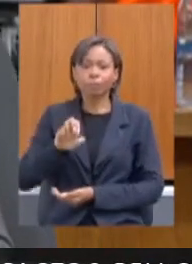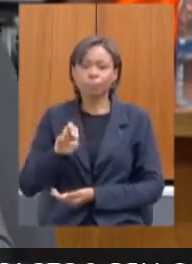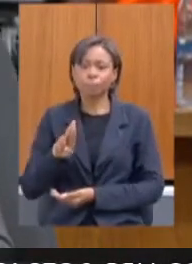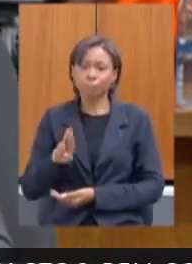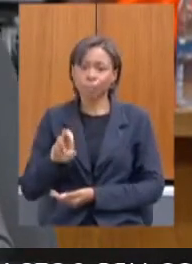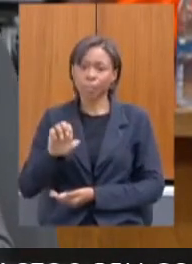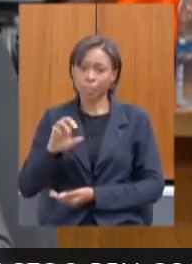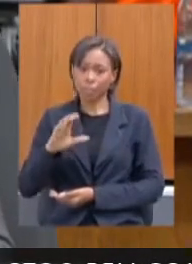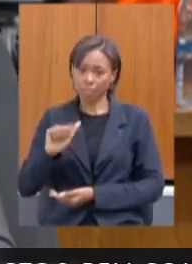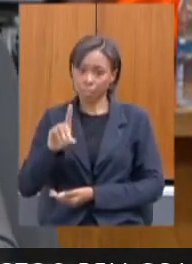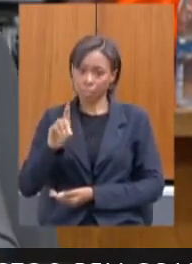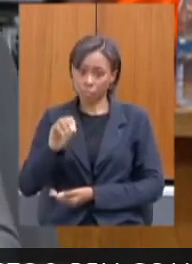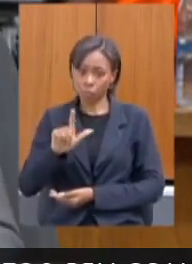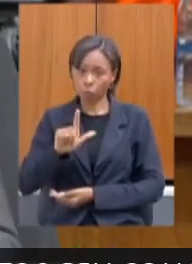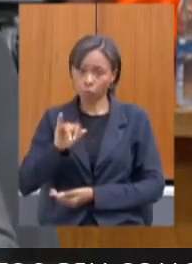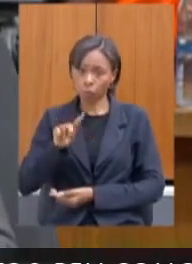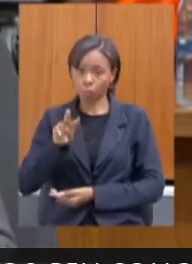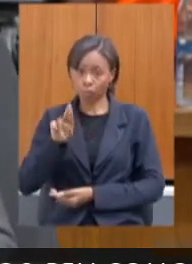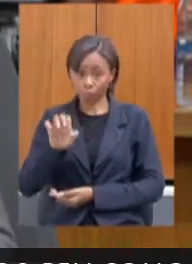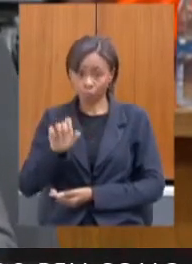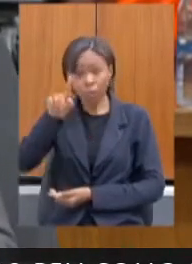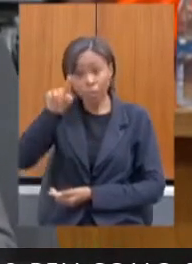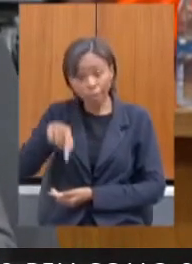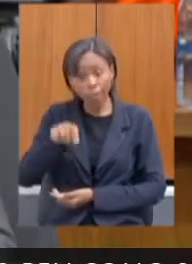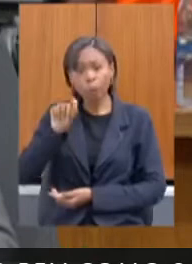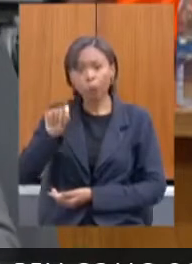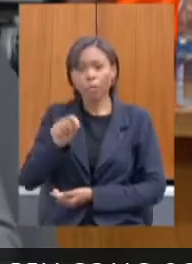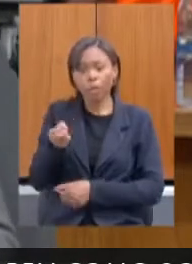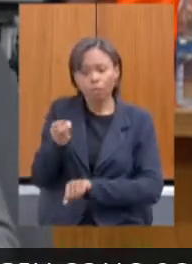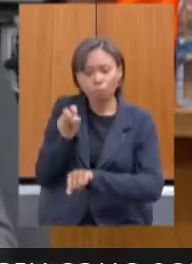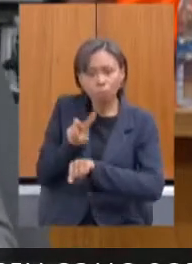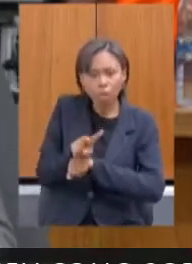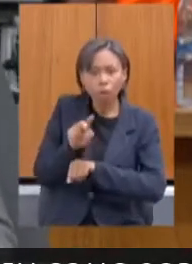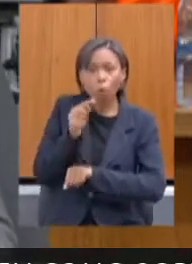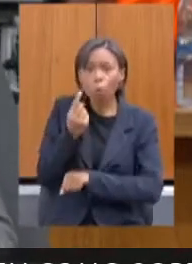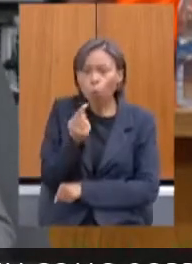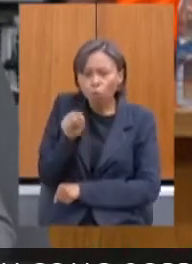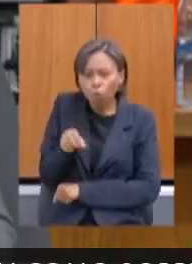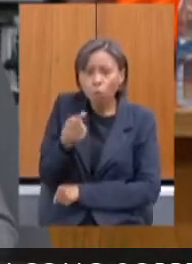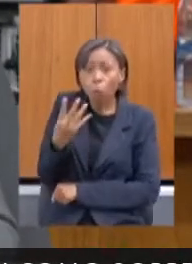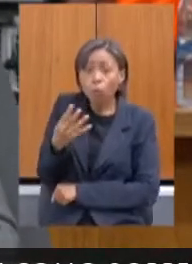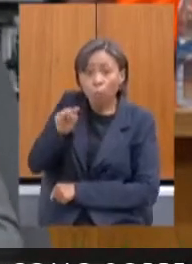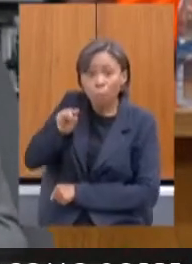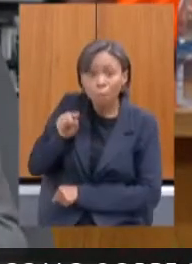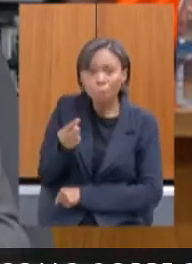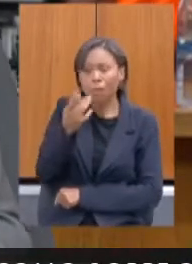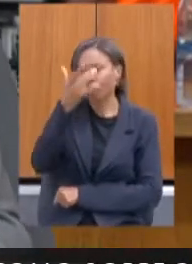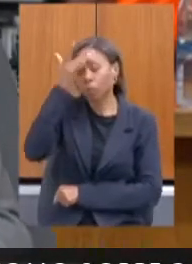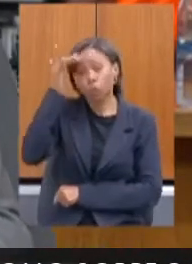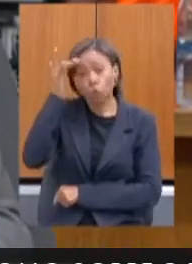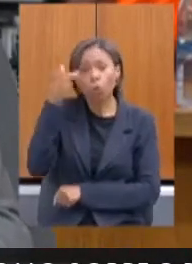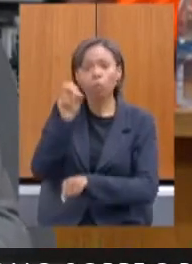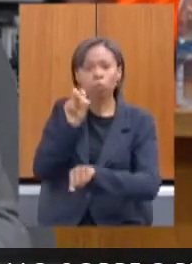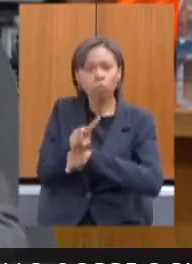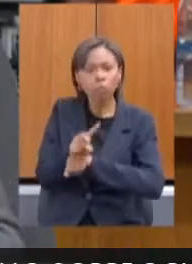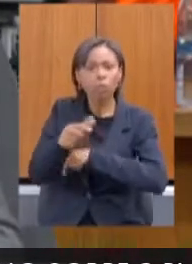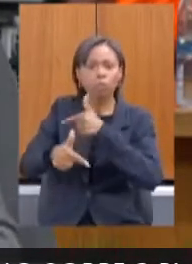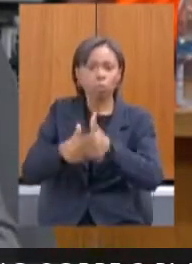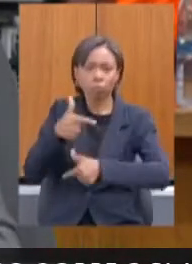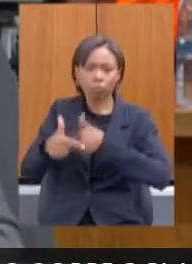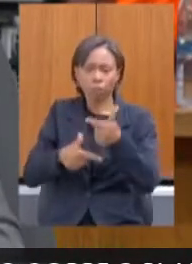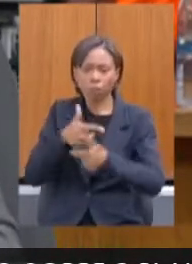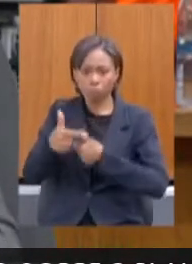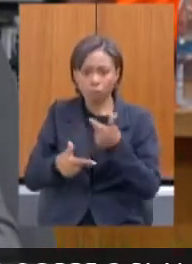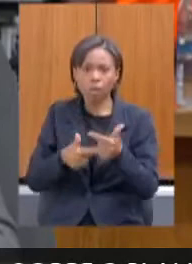empregos diretos e indiretos, foi 1,4 mil empregos gerados, ou seja, a gente tem 1.400 empregos só em